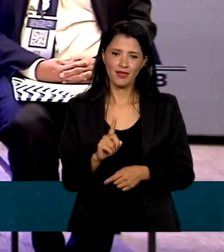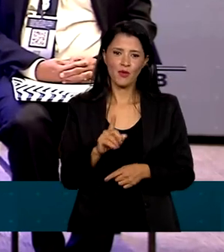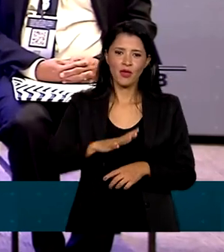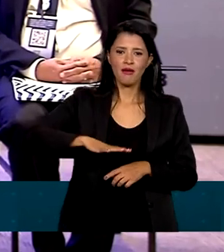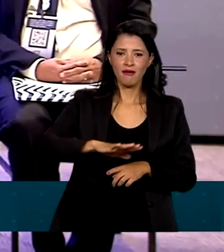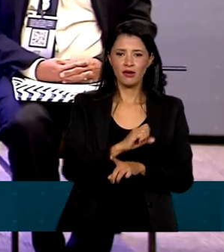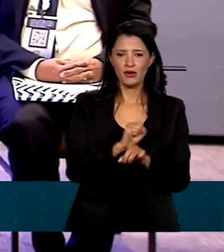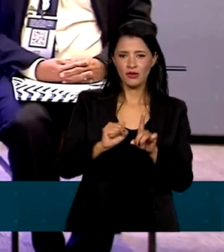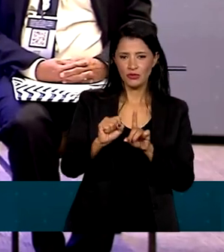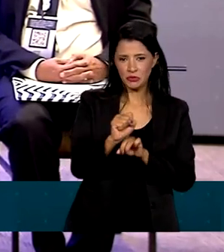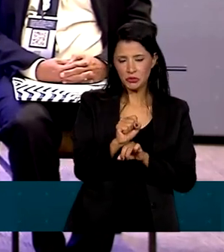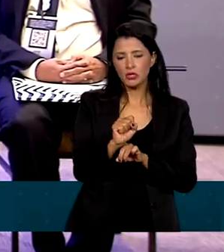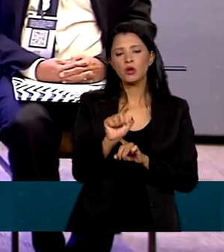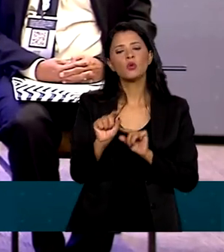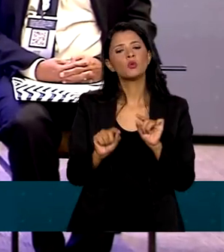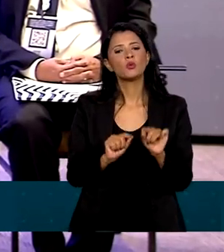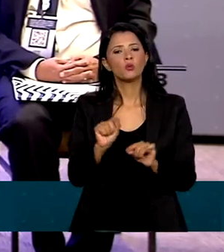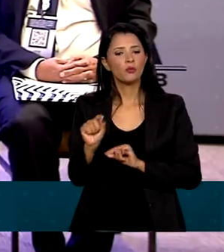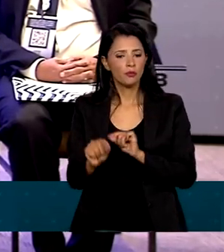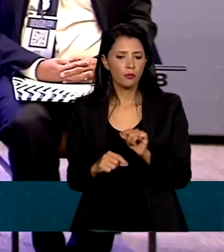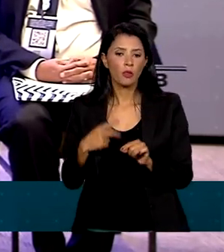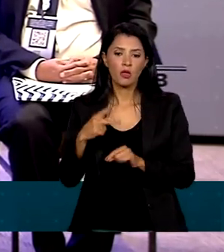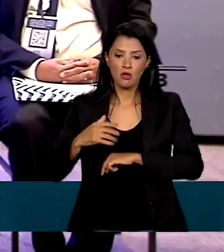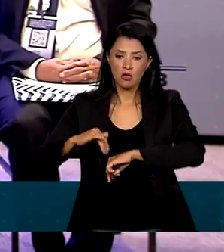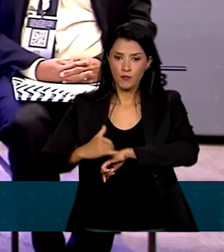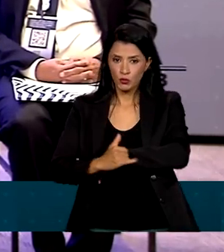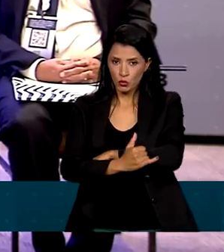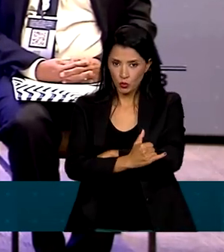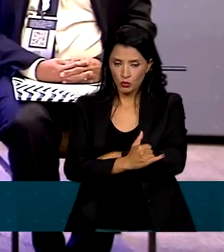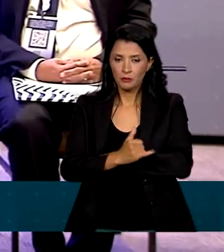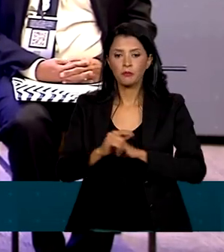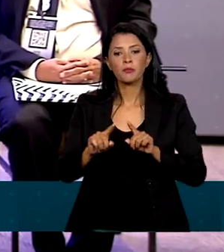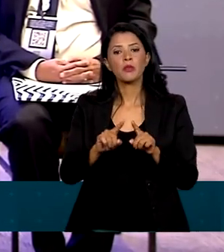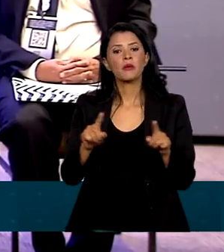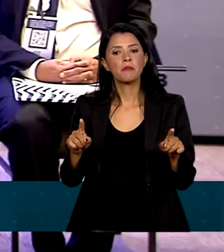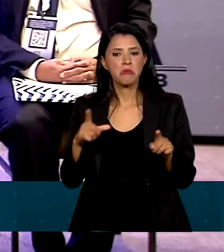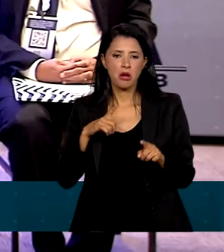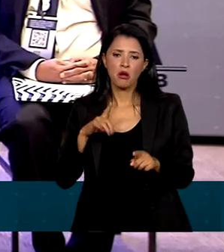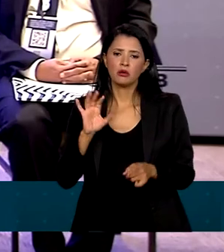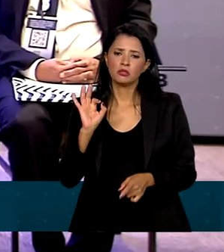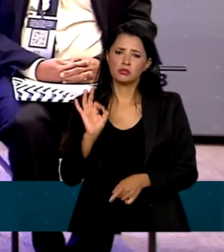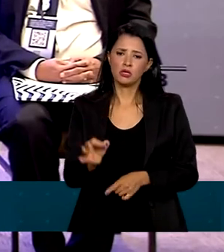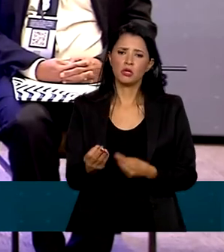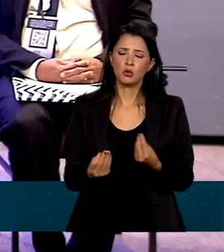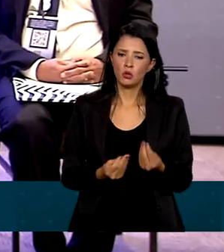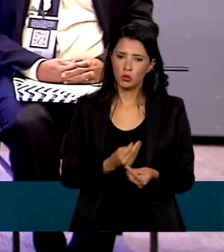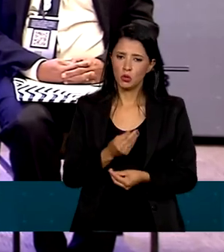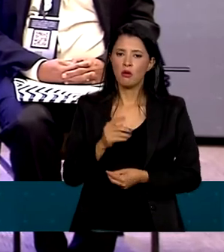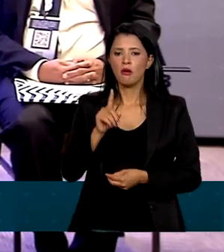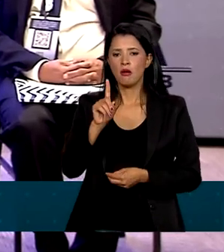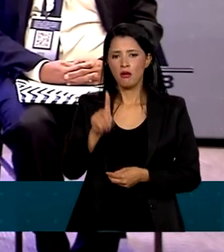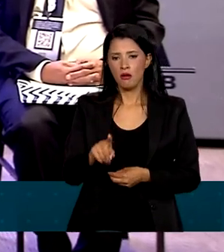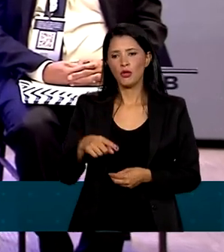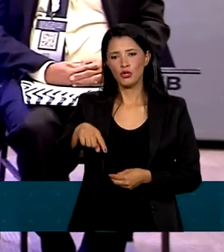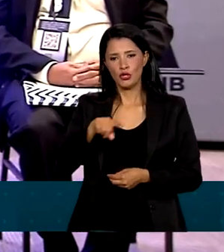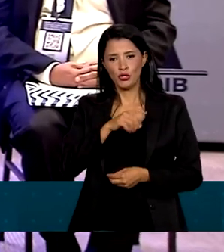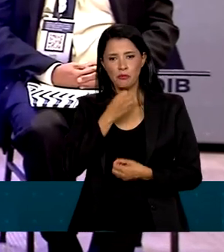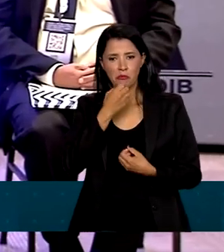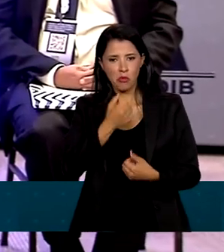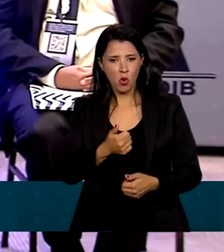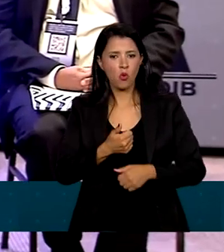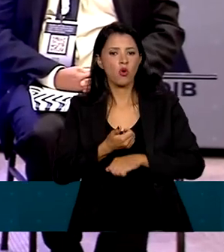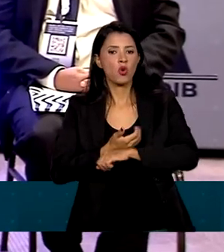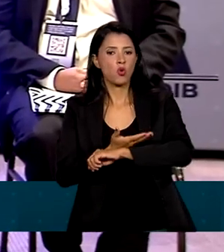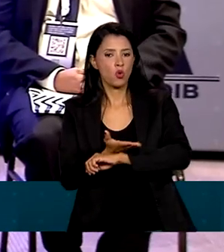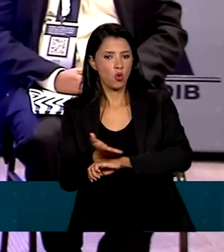área social tratando da infraestrutura, mas certamente é bom a gente ir se acostumando aí,